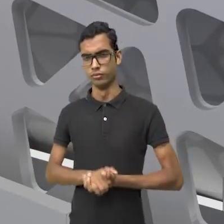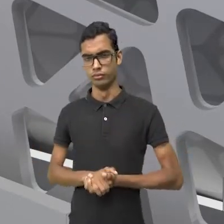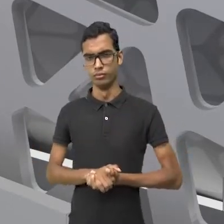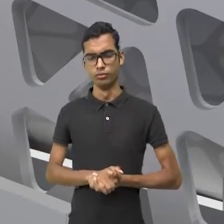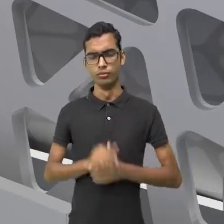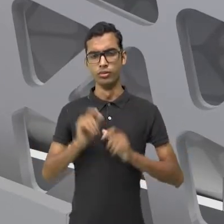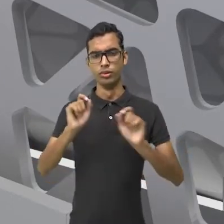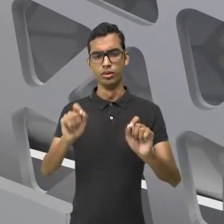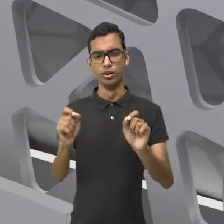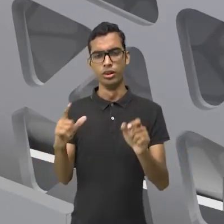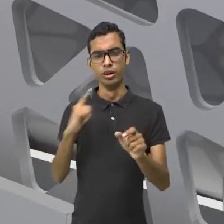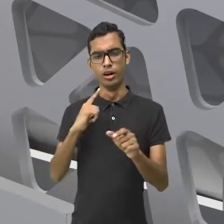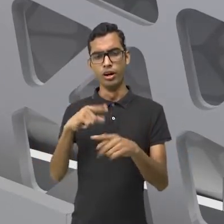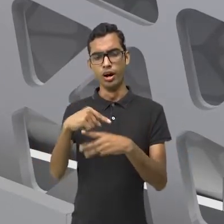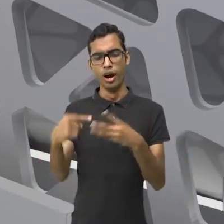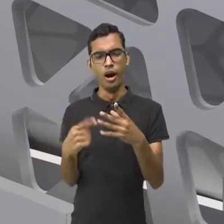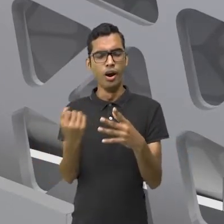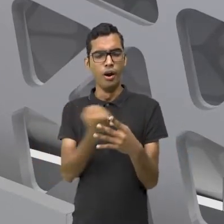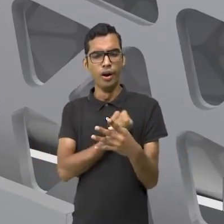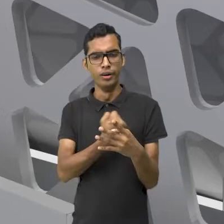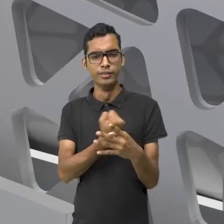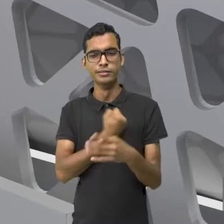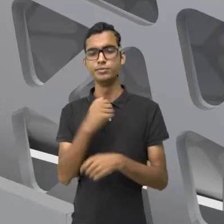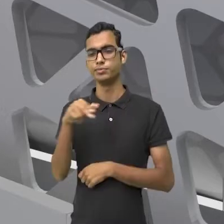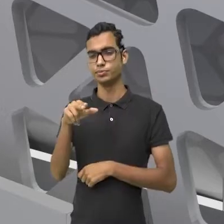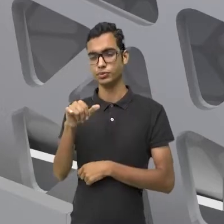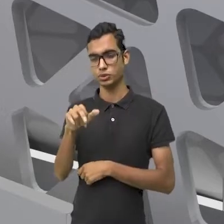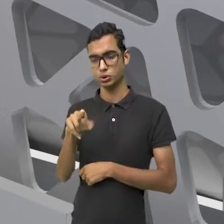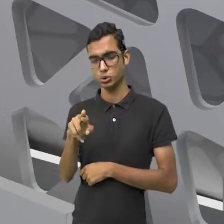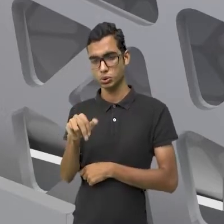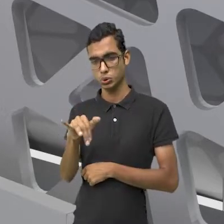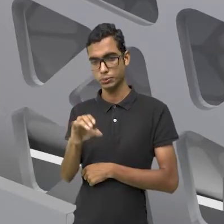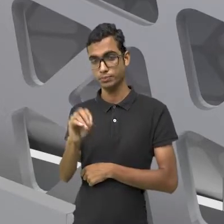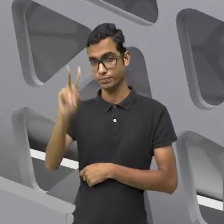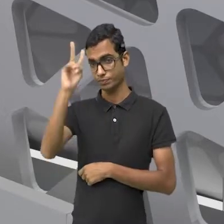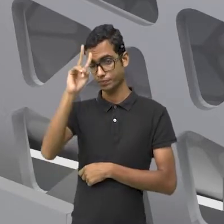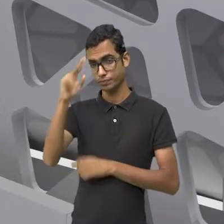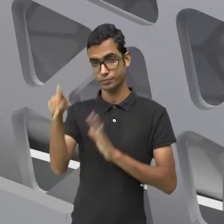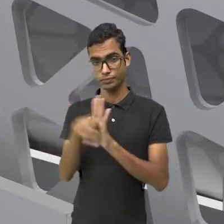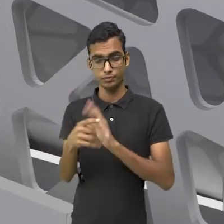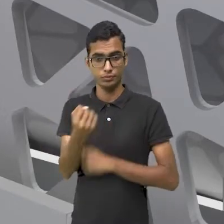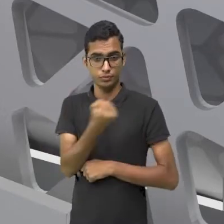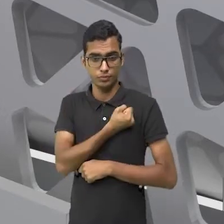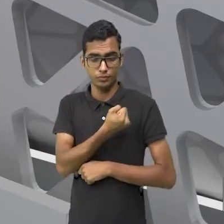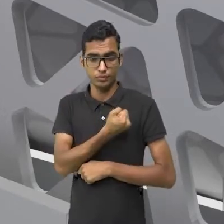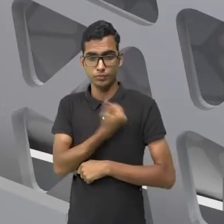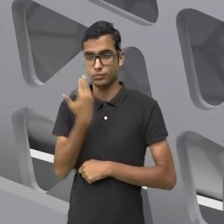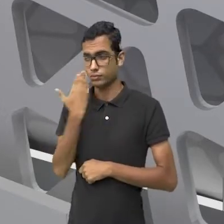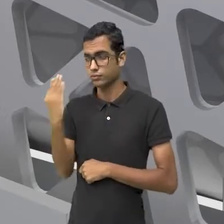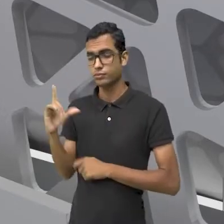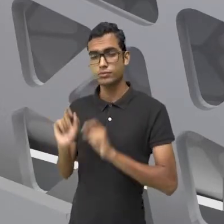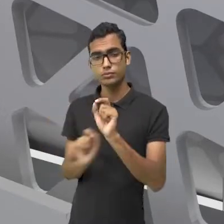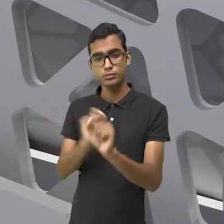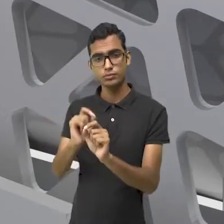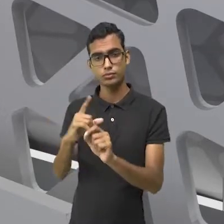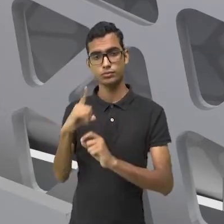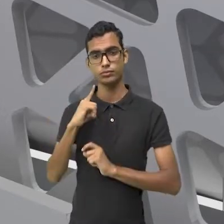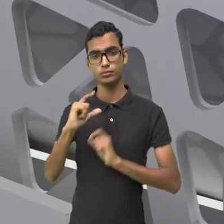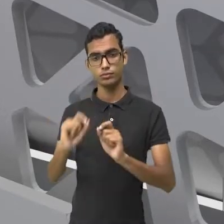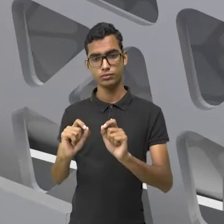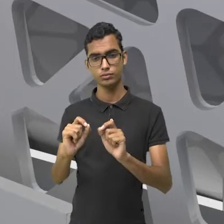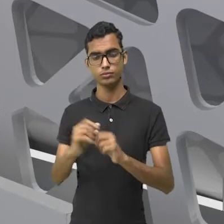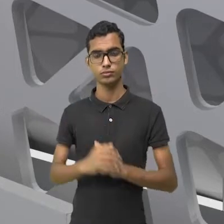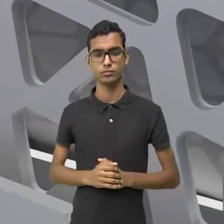Onde? No conjunto dos números inteiros. Lembrando que o conjunto dos números inteiros é aquele conjunto que tem